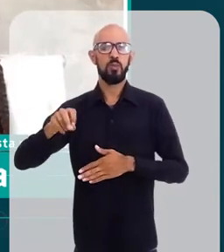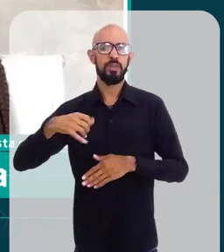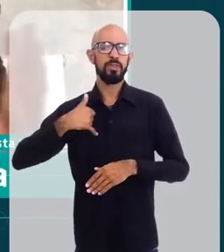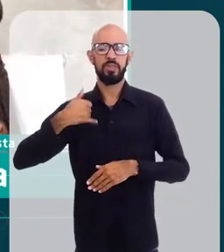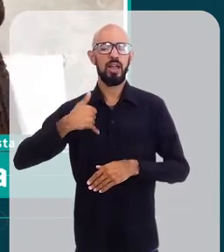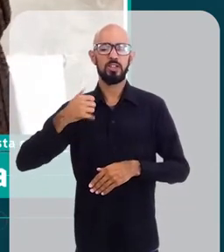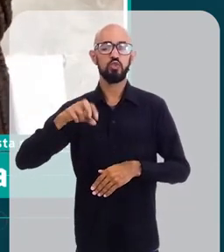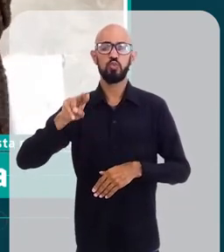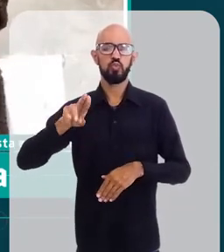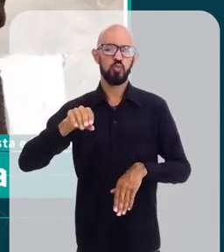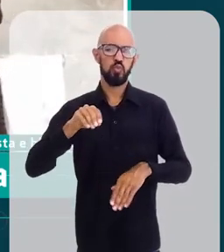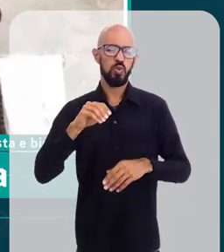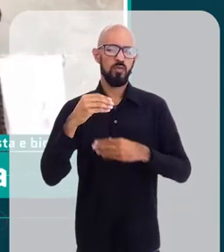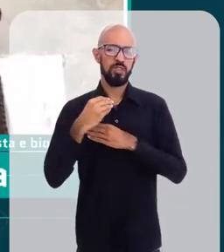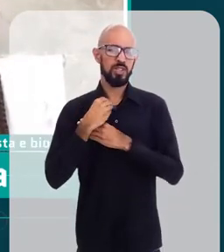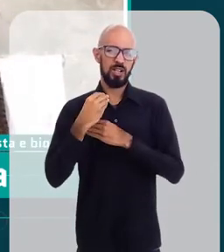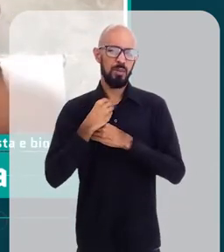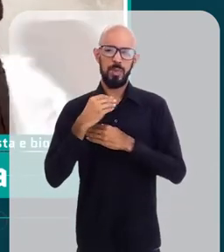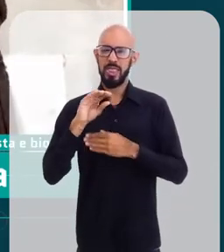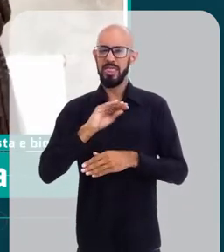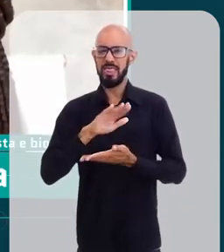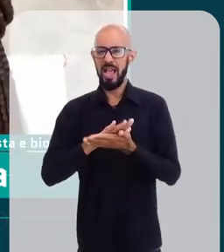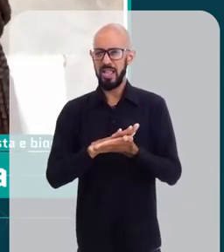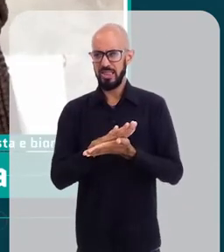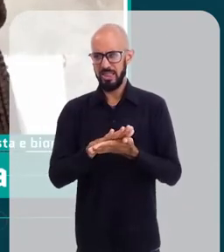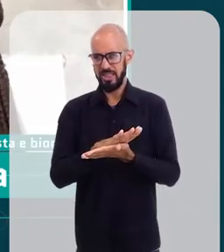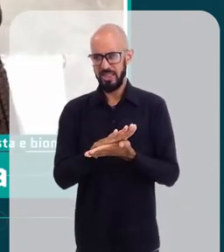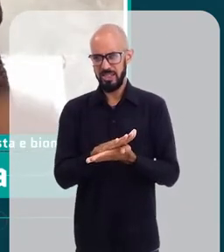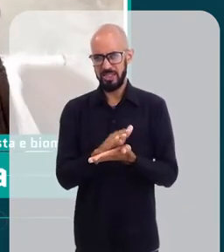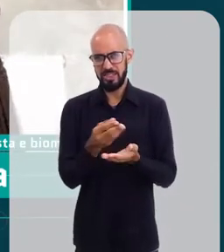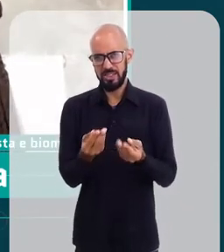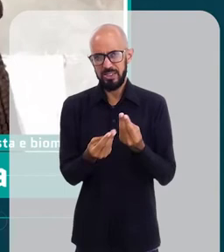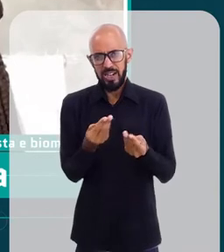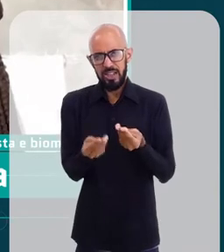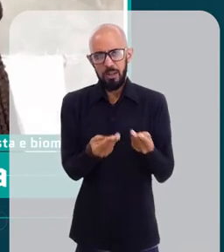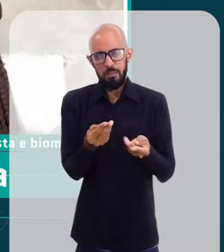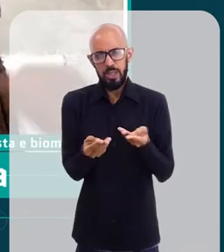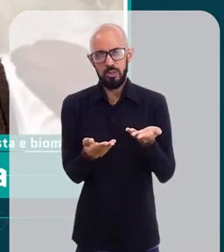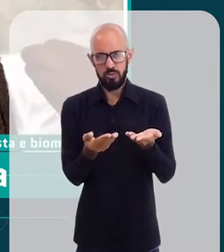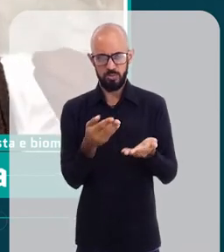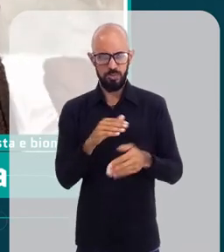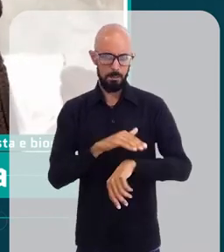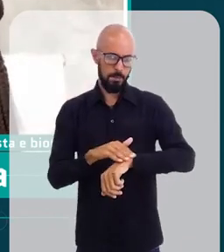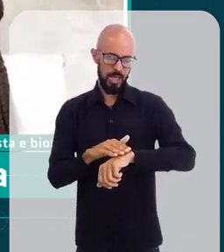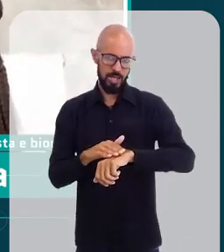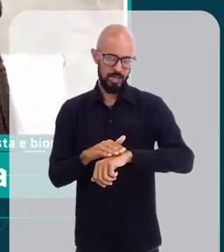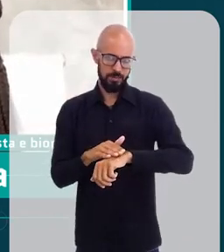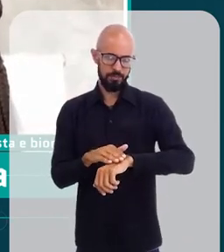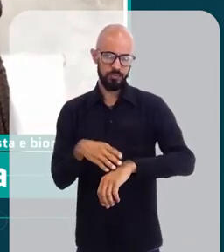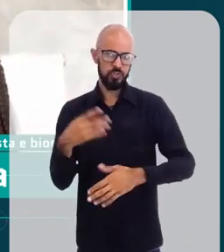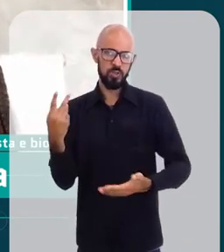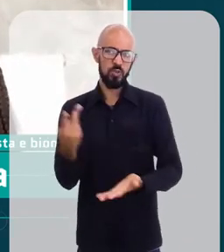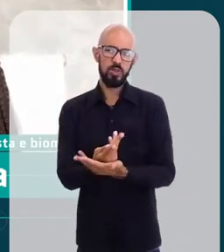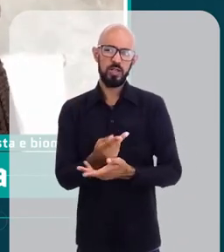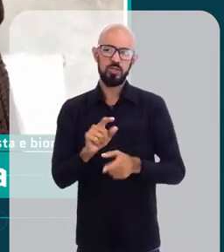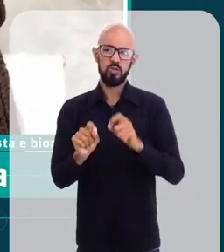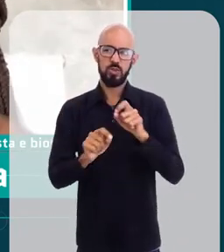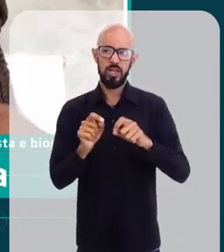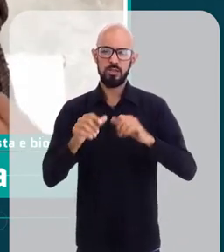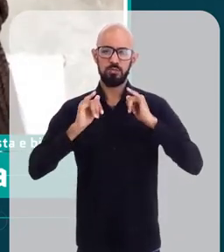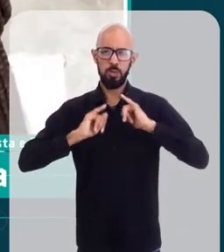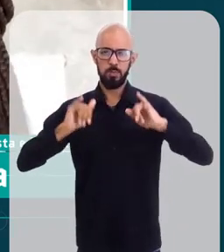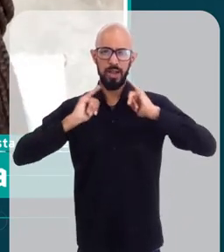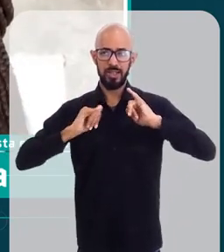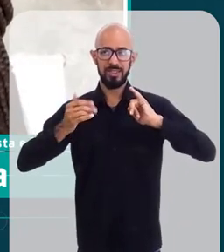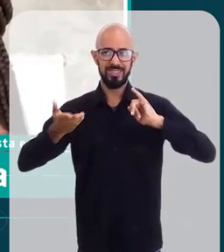vida sem nenhum tipo de cuidado, sem nenhum tipo de informação. A gente vê nas TVs que os personagens,